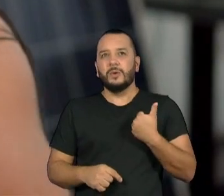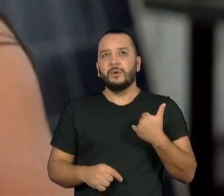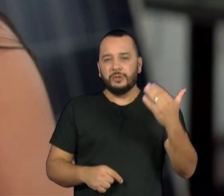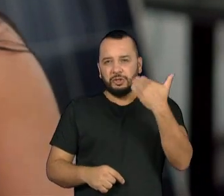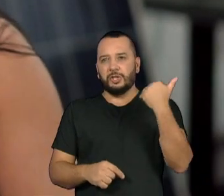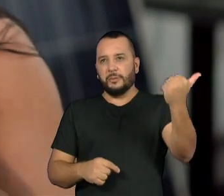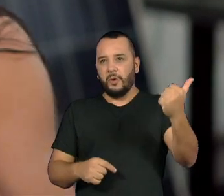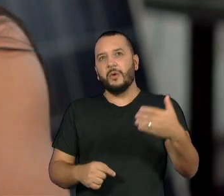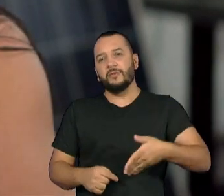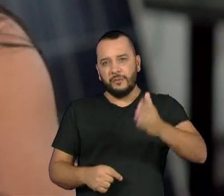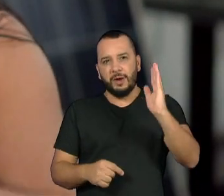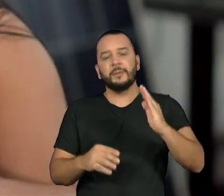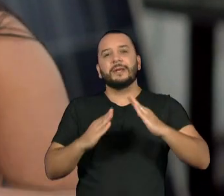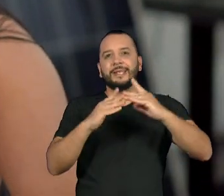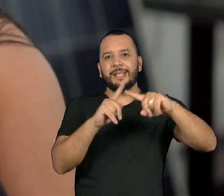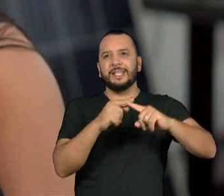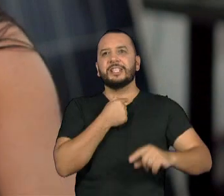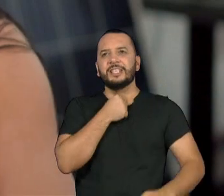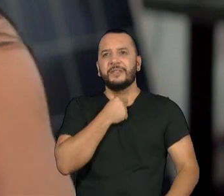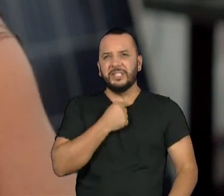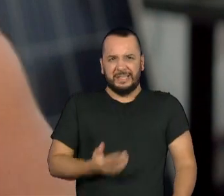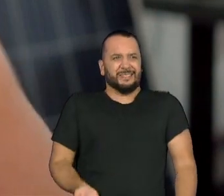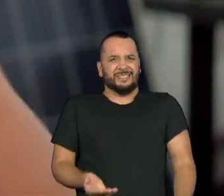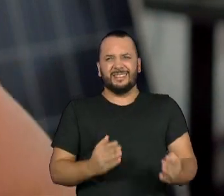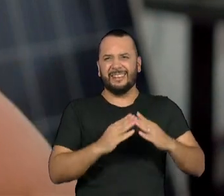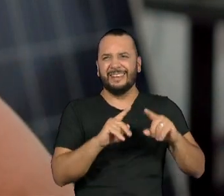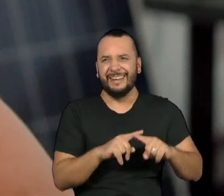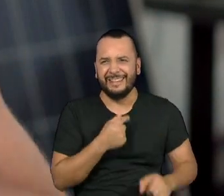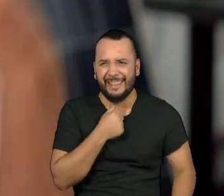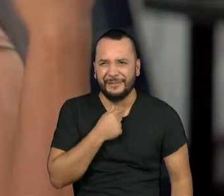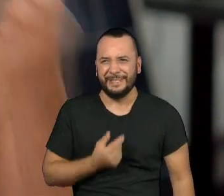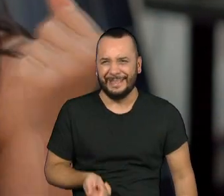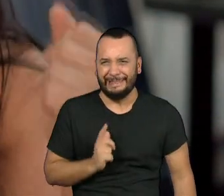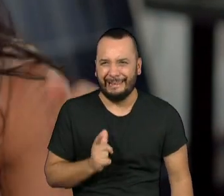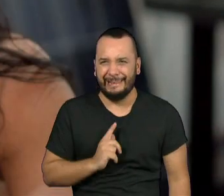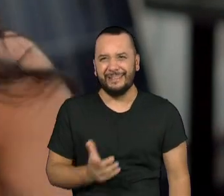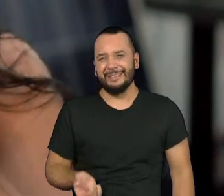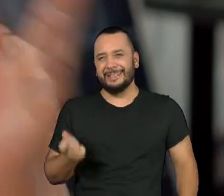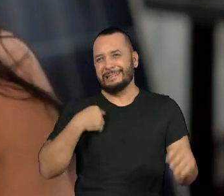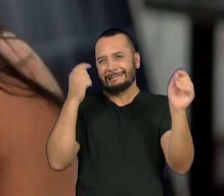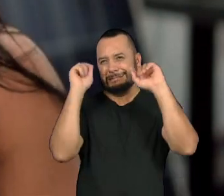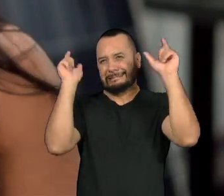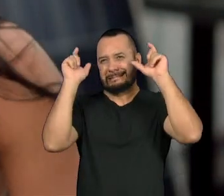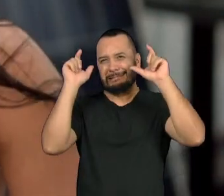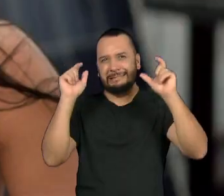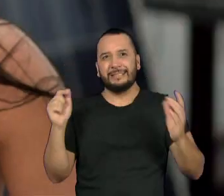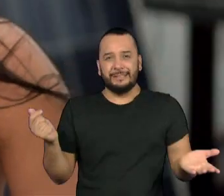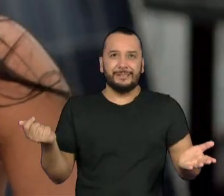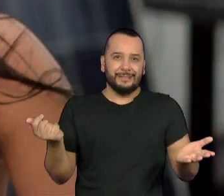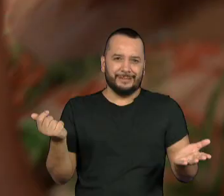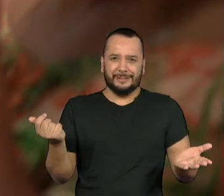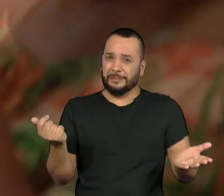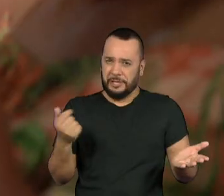falou, vamos para a igreja de travestis. Eu digo assim, como esse ingreja de travestis existia? Eu levei um susto no primeiro dia que ela me chamou.